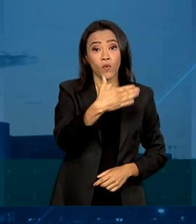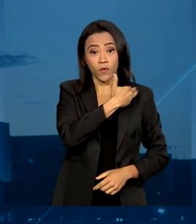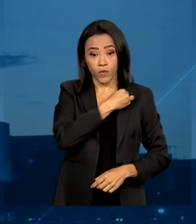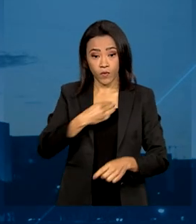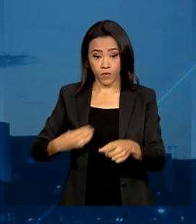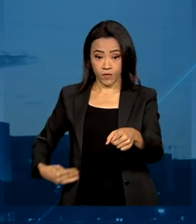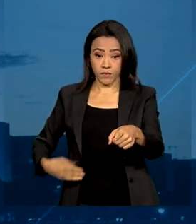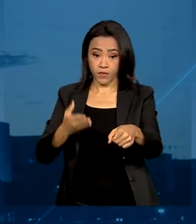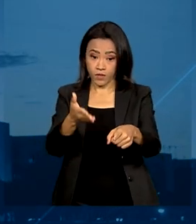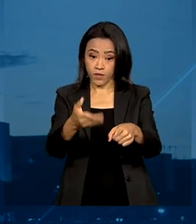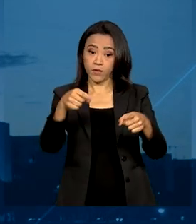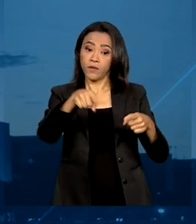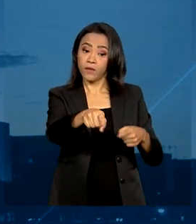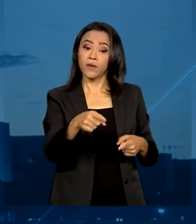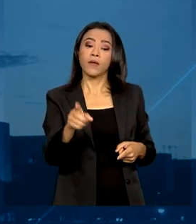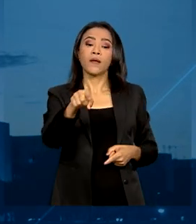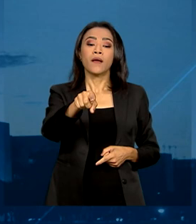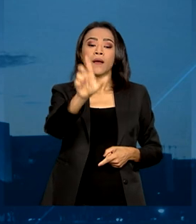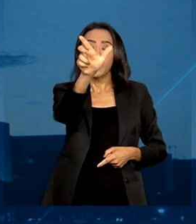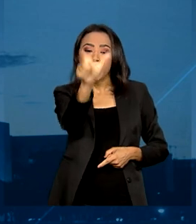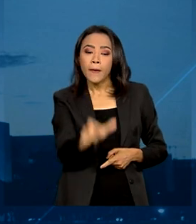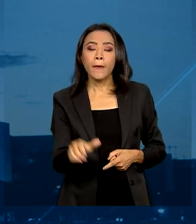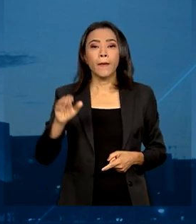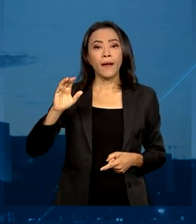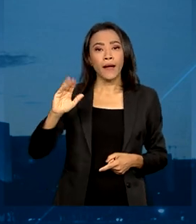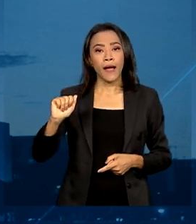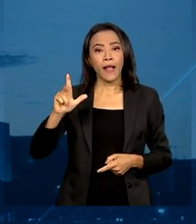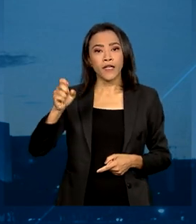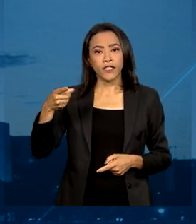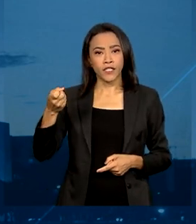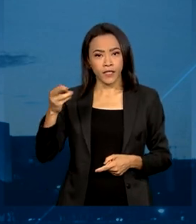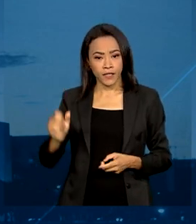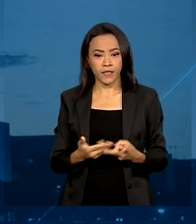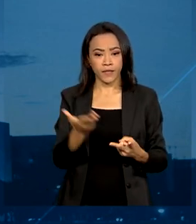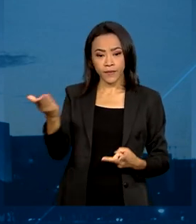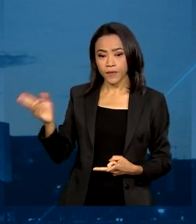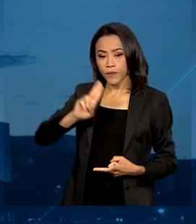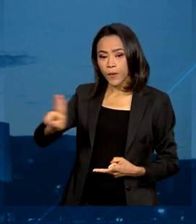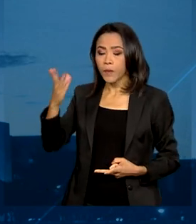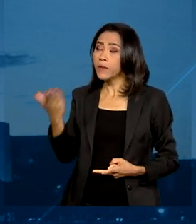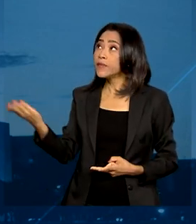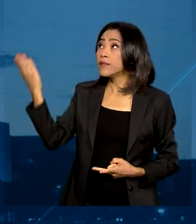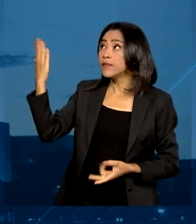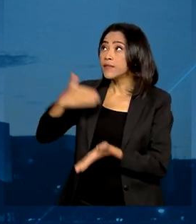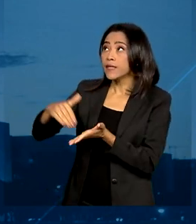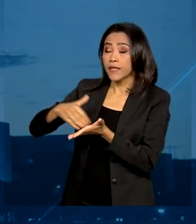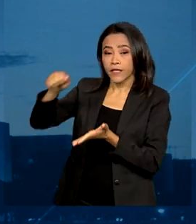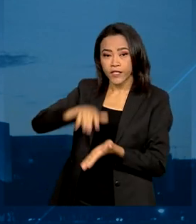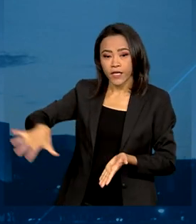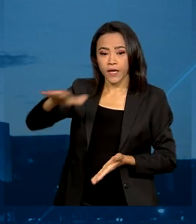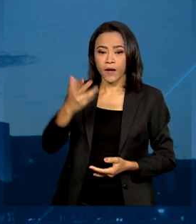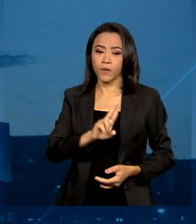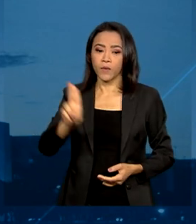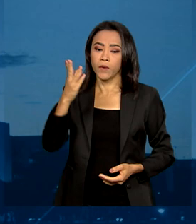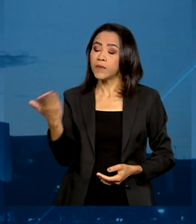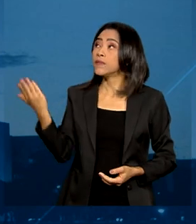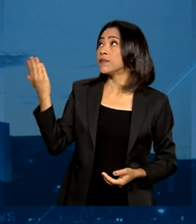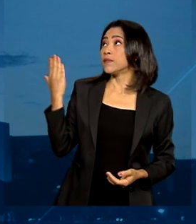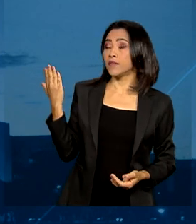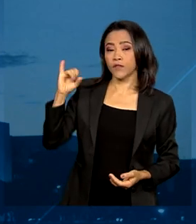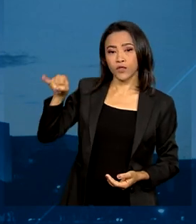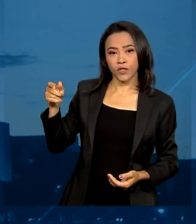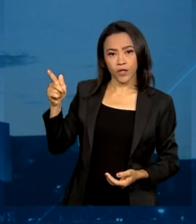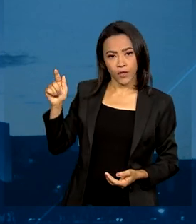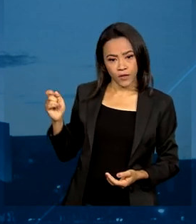Alexandre Padilha na Secretaria das Relações Institucionais, Márcio Macedo na Secretaria-Geral, Jorge Messias na